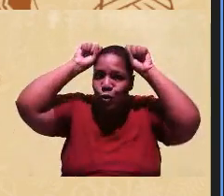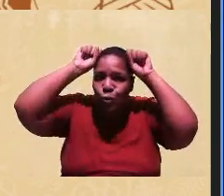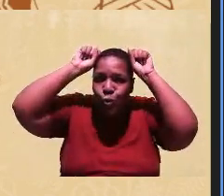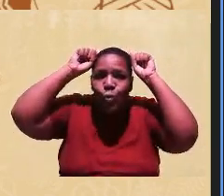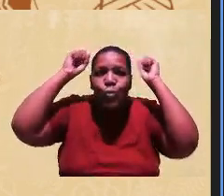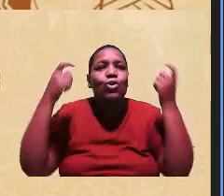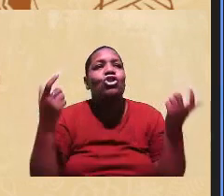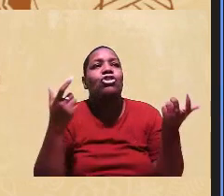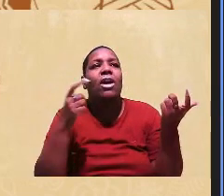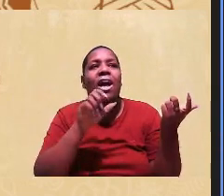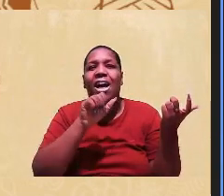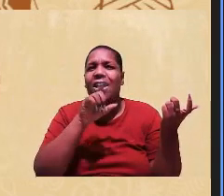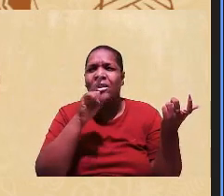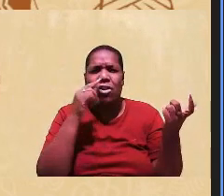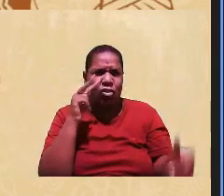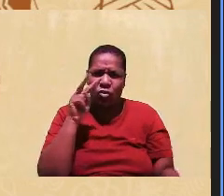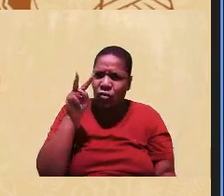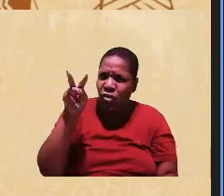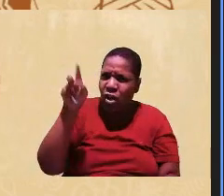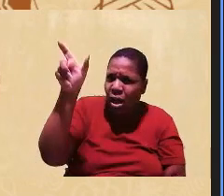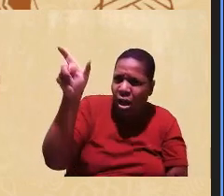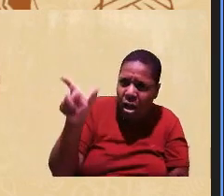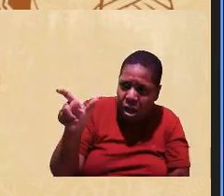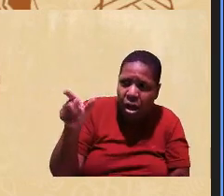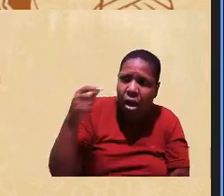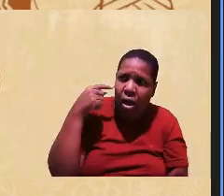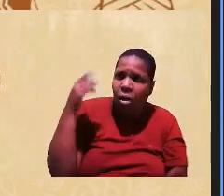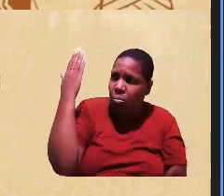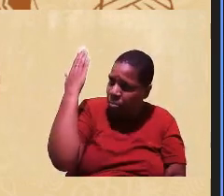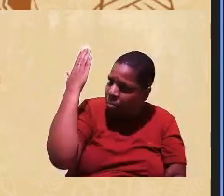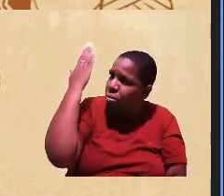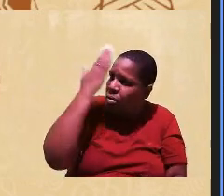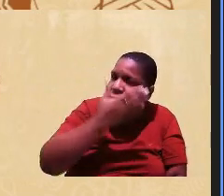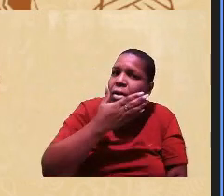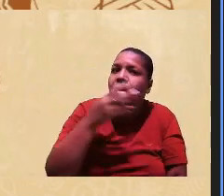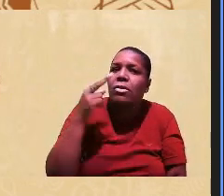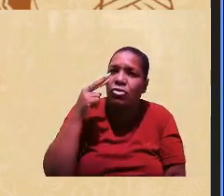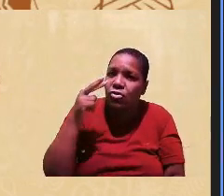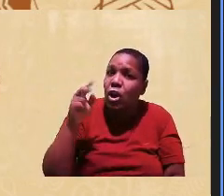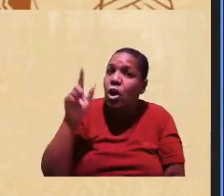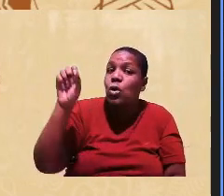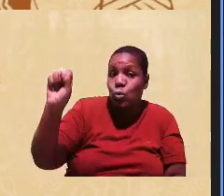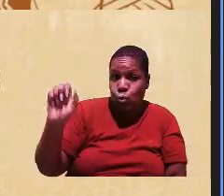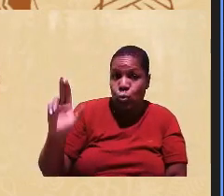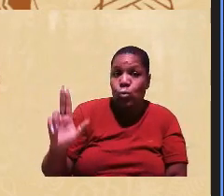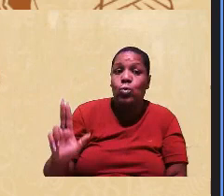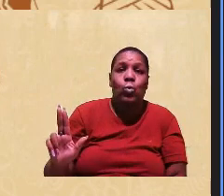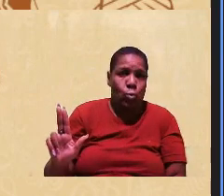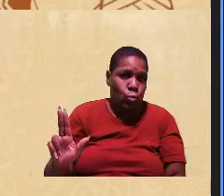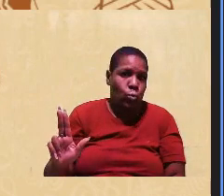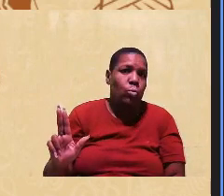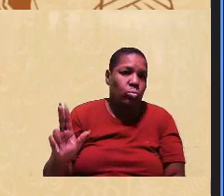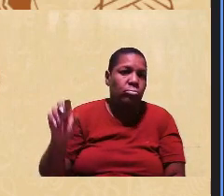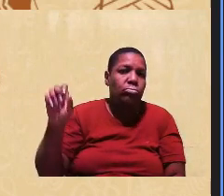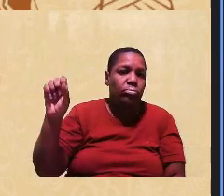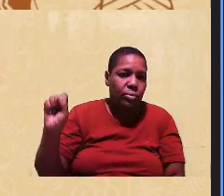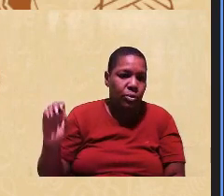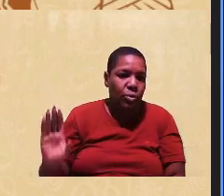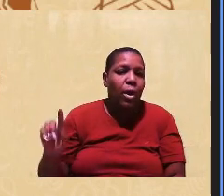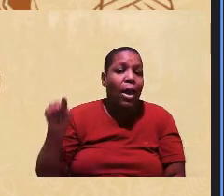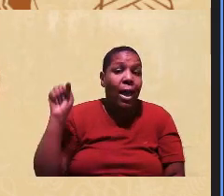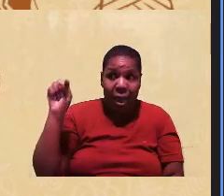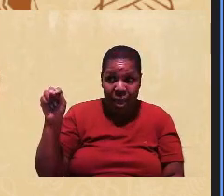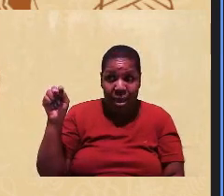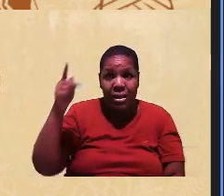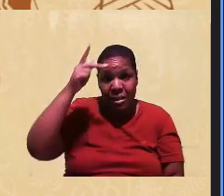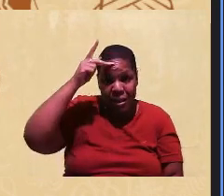que a gente vê com muita incidência também, né, nas regiões do sul. Então, quando eu falo essas pessoas,